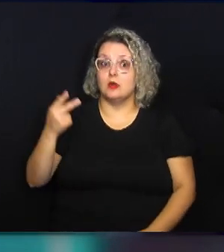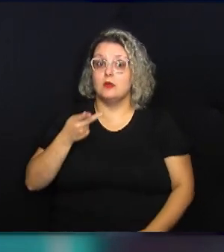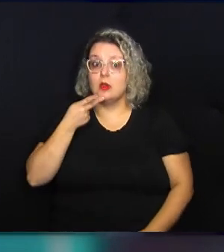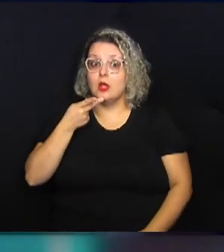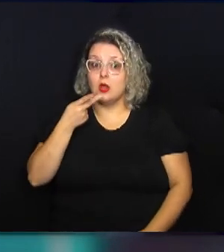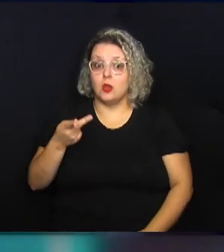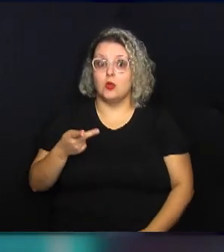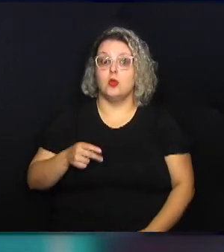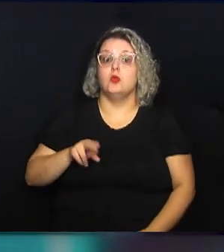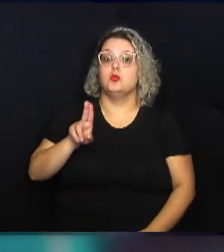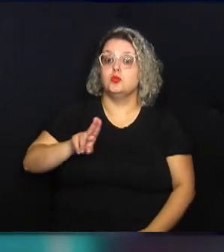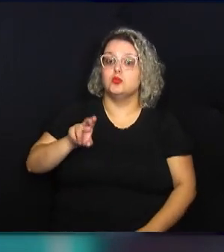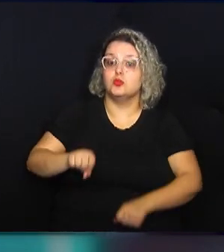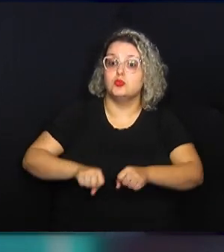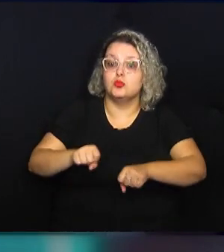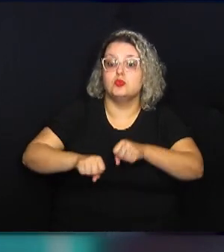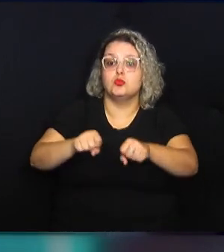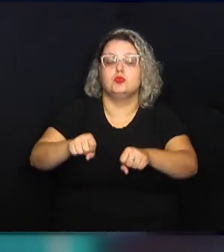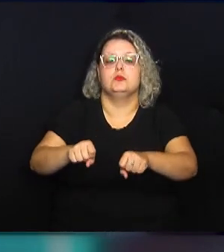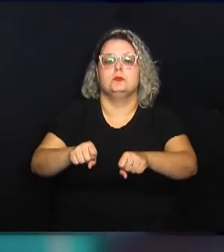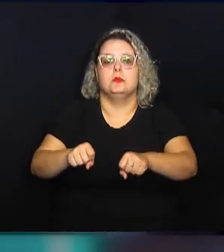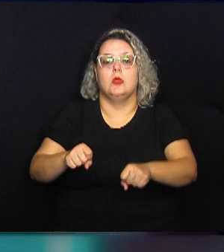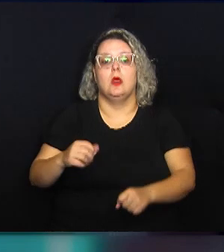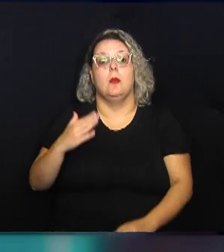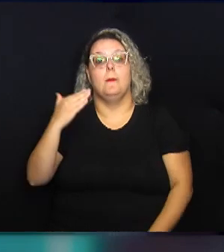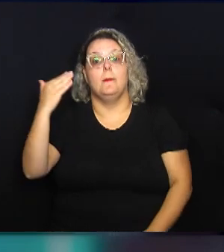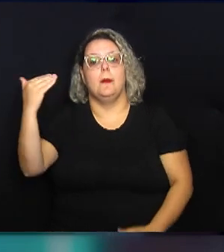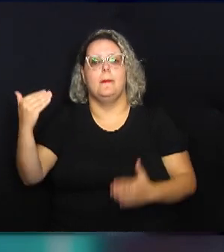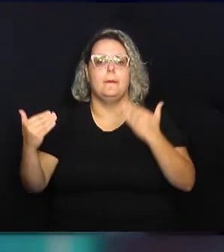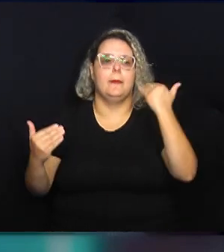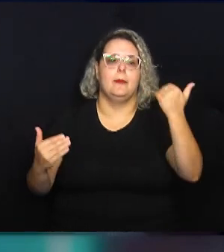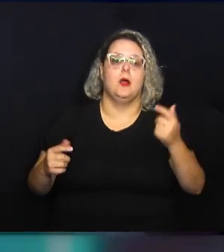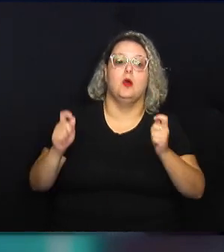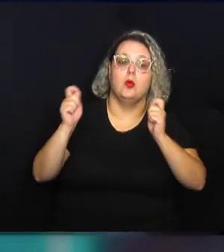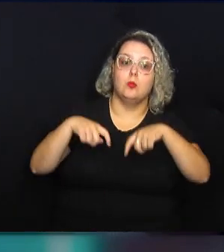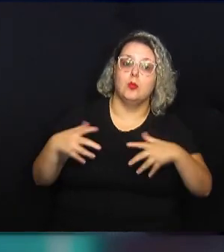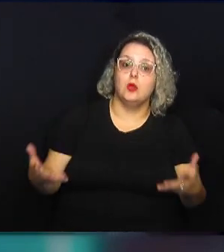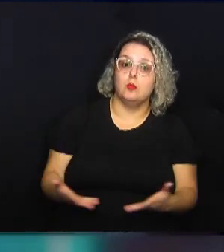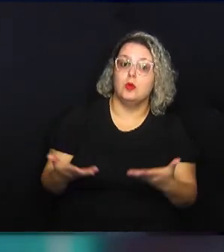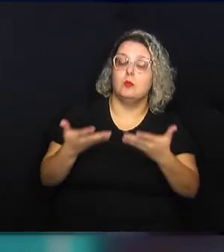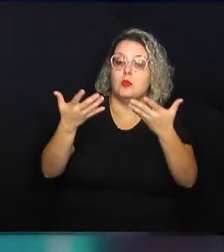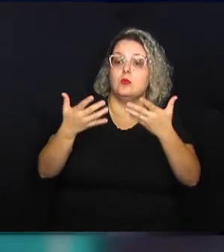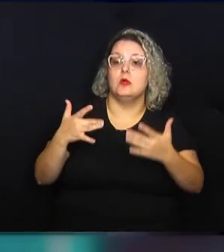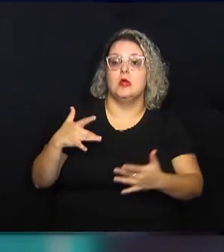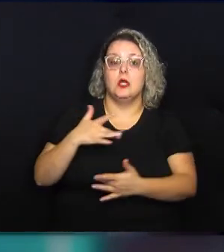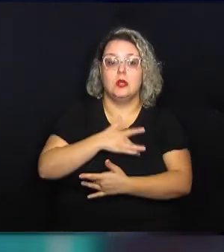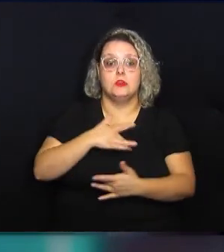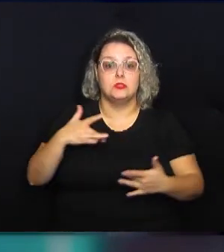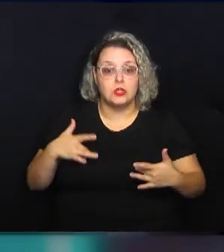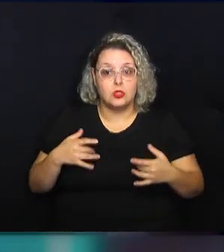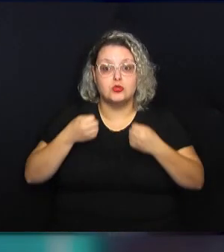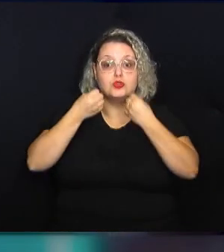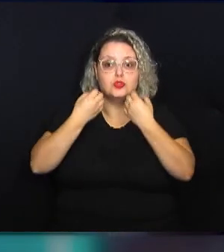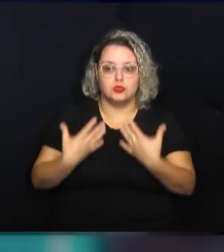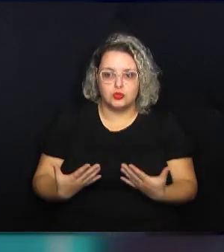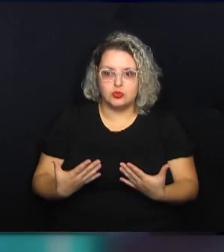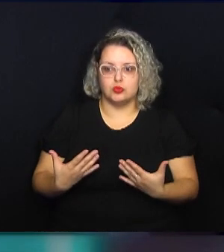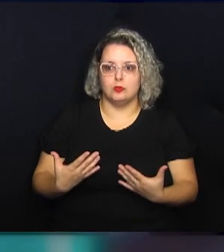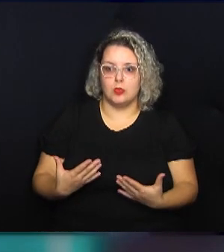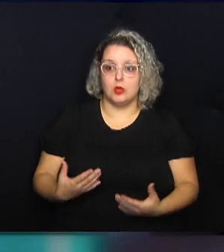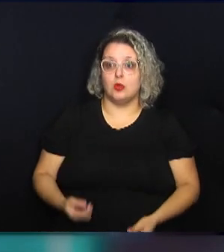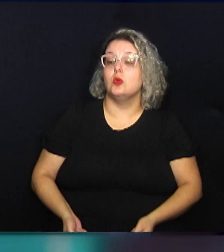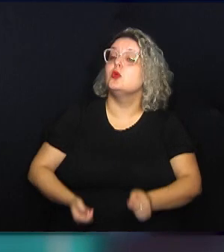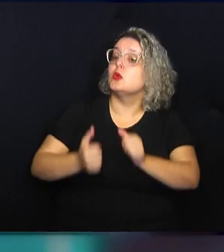destacou que o uso da bicicleta como transporte destaca-se pelo potencial em promover a saúde e o bem-estar.